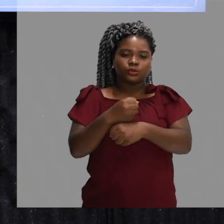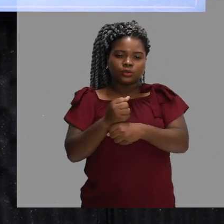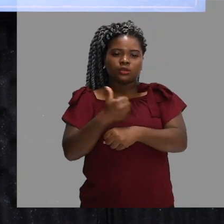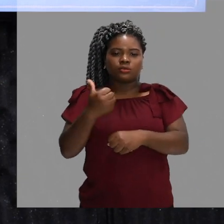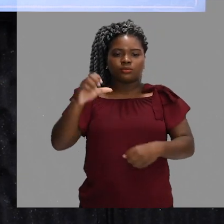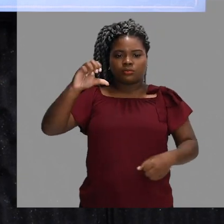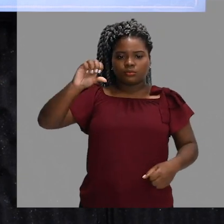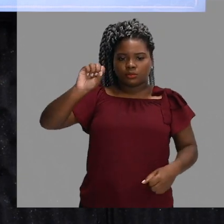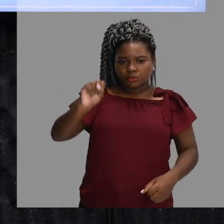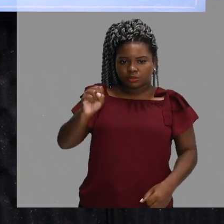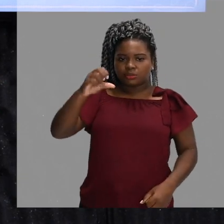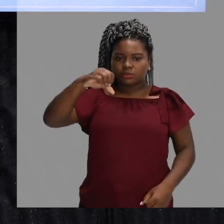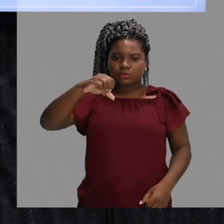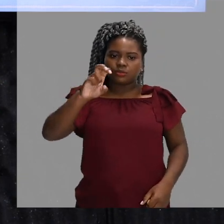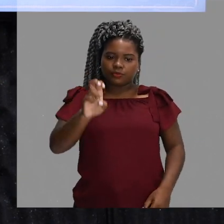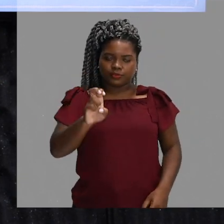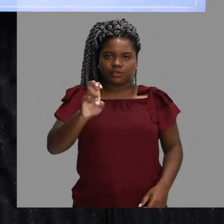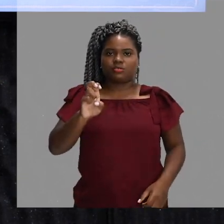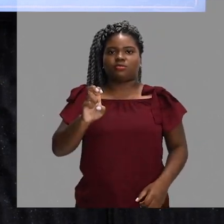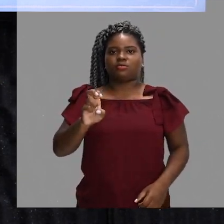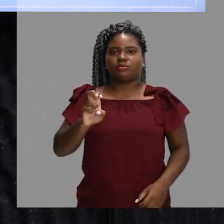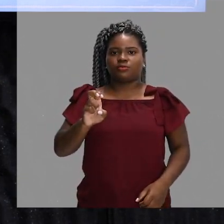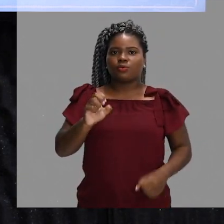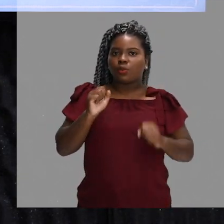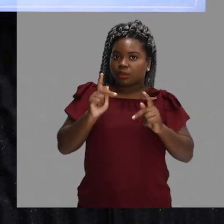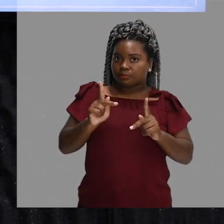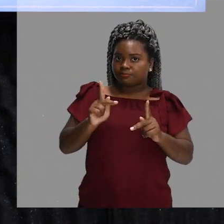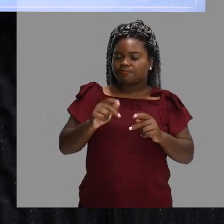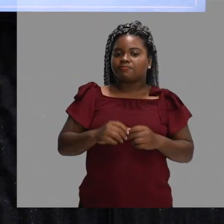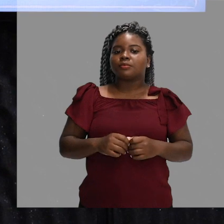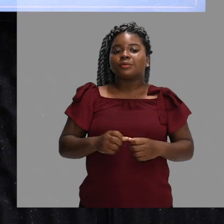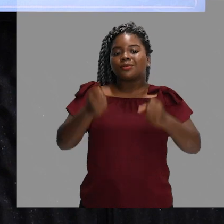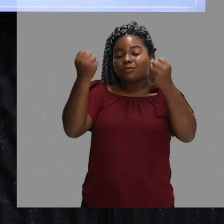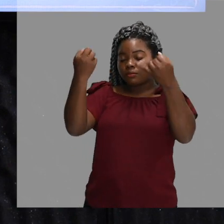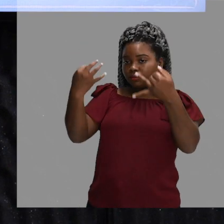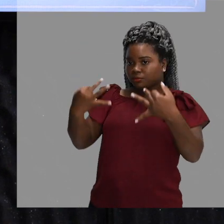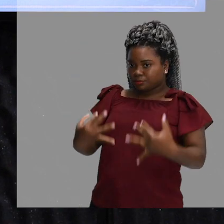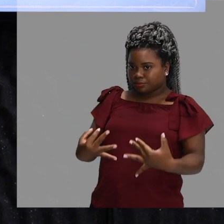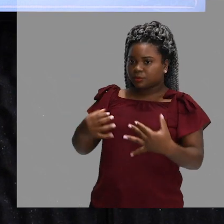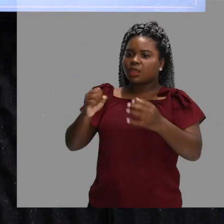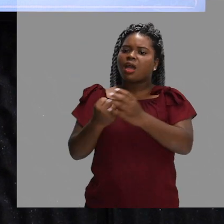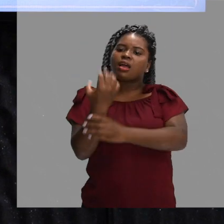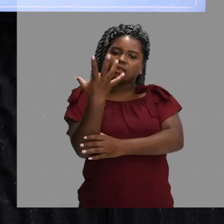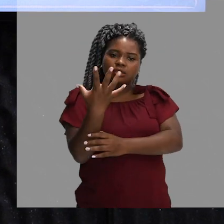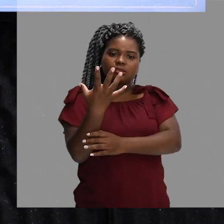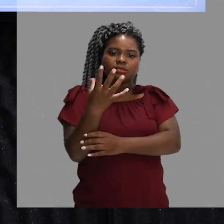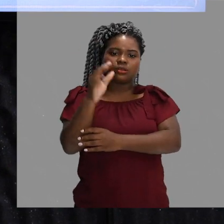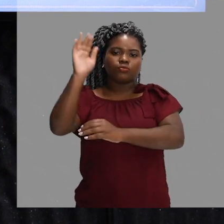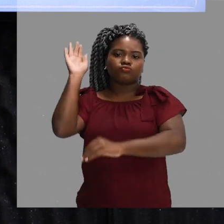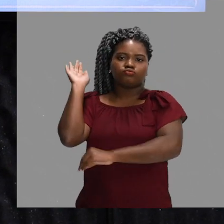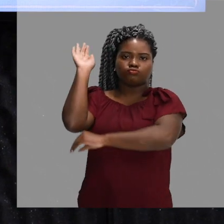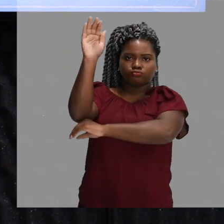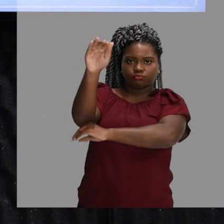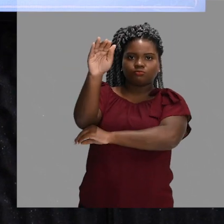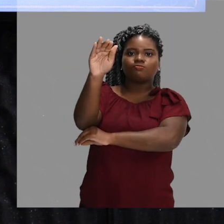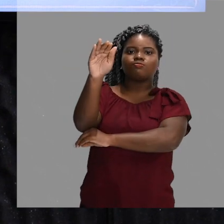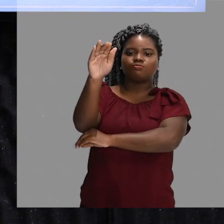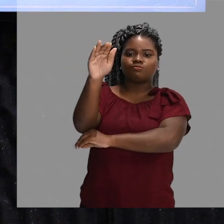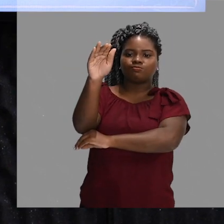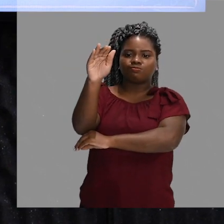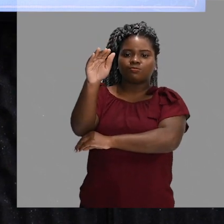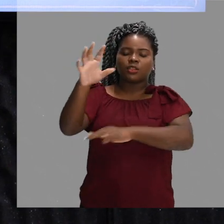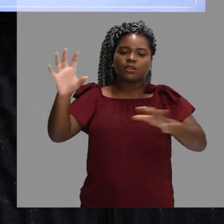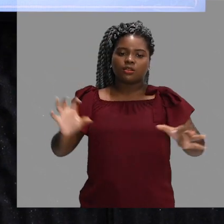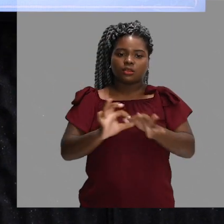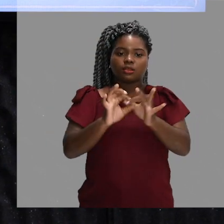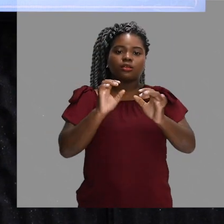Tá, vou dar uma paradinha aqui rapidinho para explicar para vocês. A criação do vôleibol, turminha, ela está bem ligada à